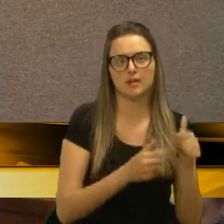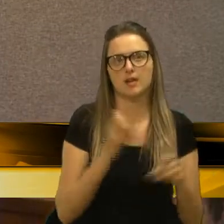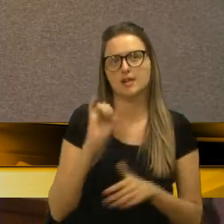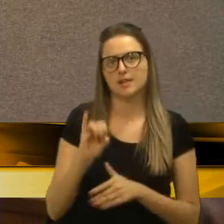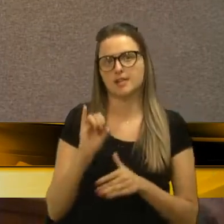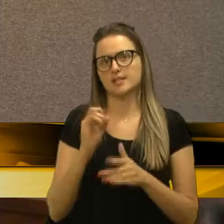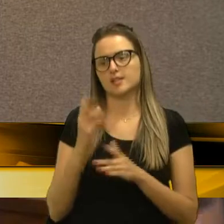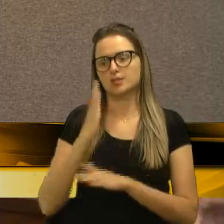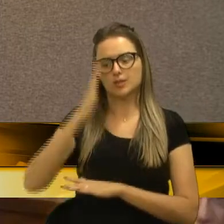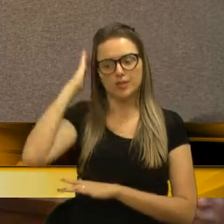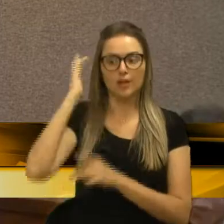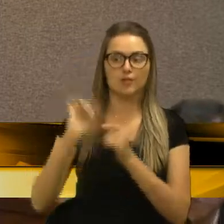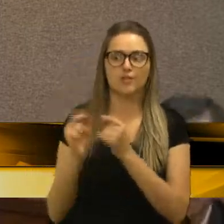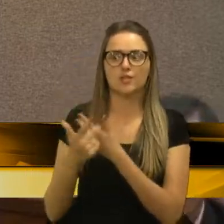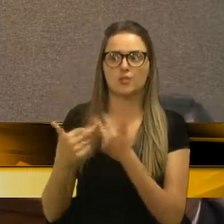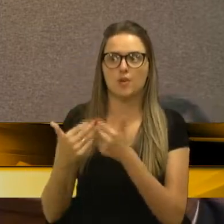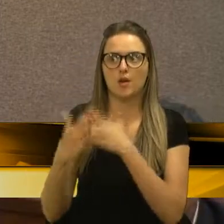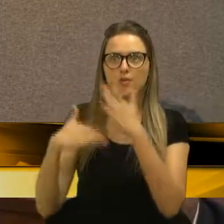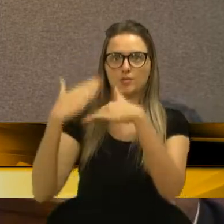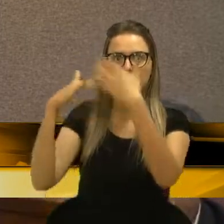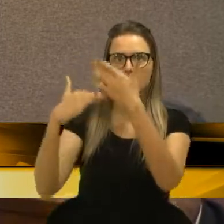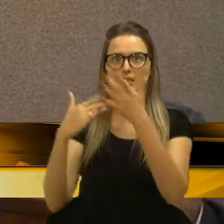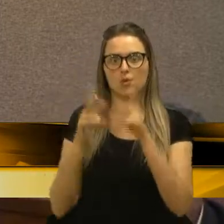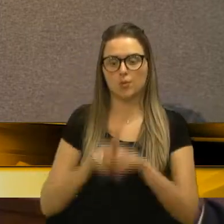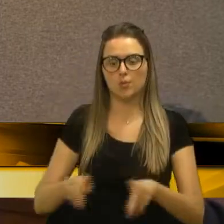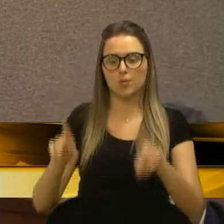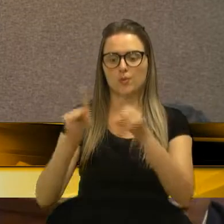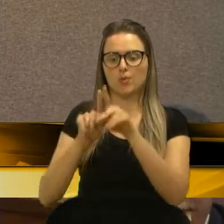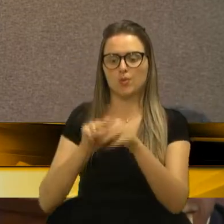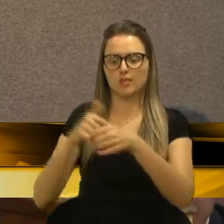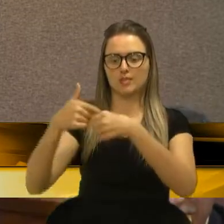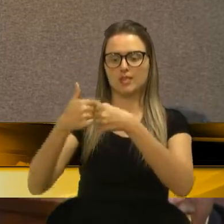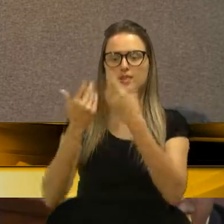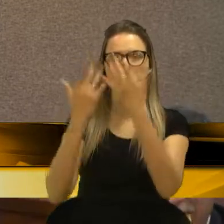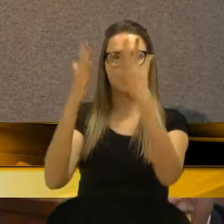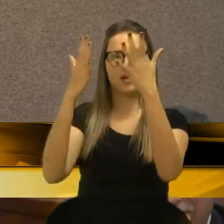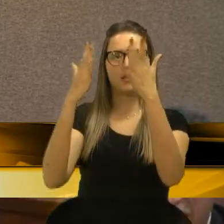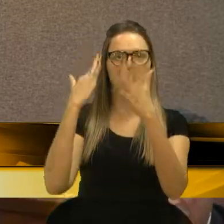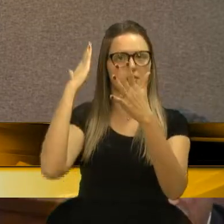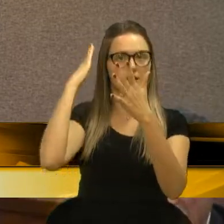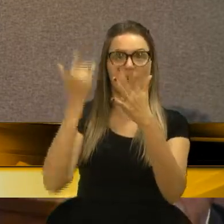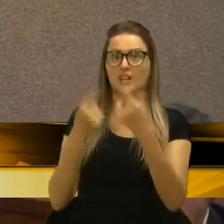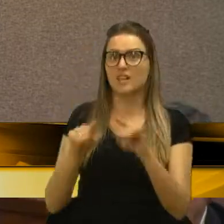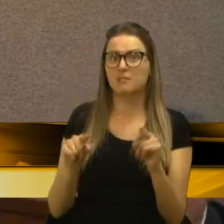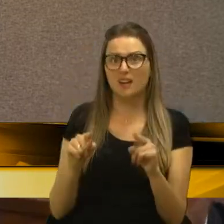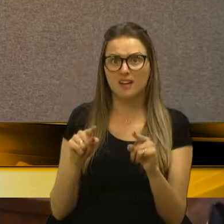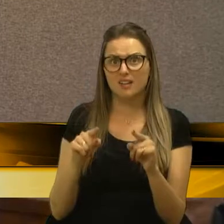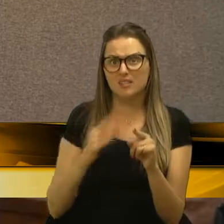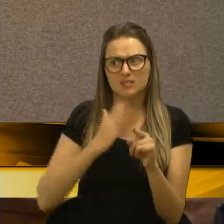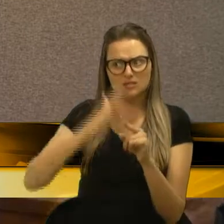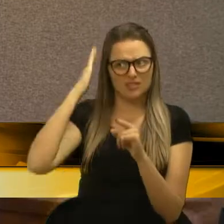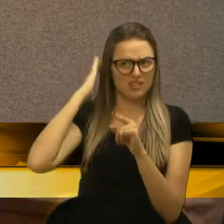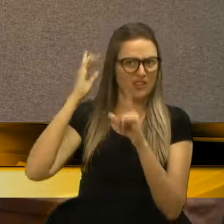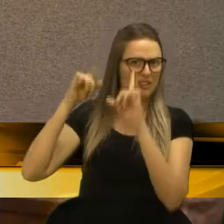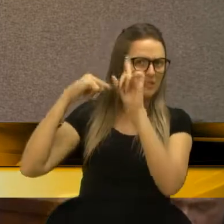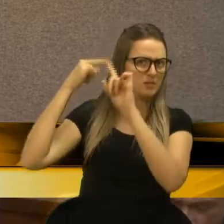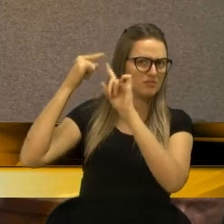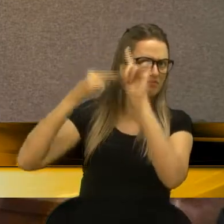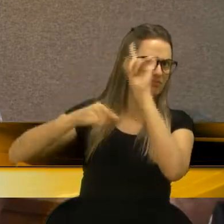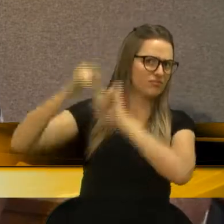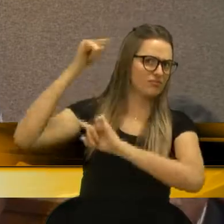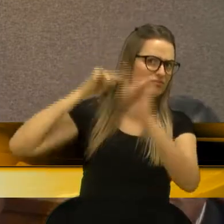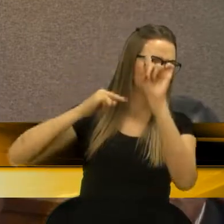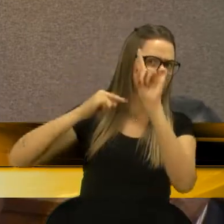aí sim, o povo, a nossa cidade parabenizava. Mas não sei mais o a visão é. Eu não sei. Eu